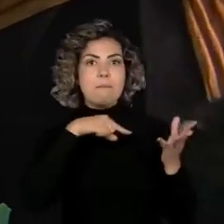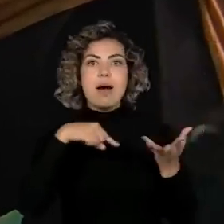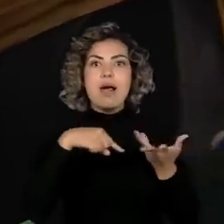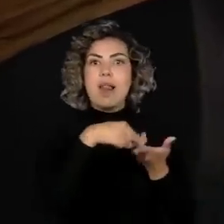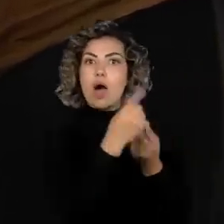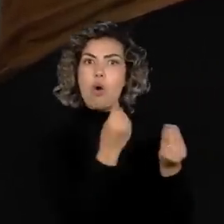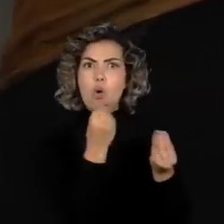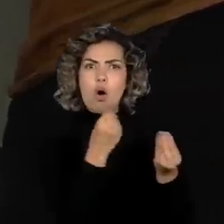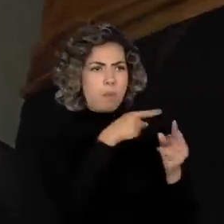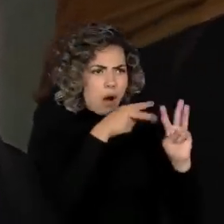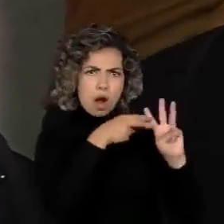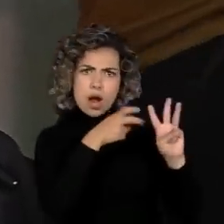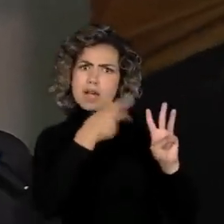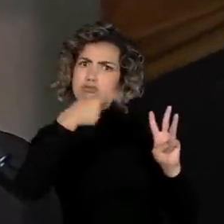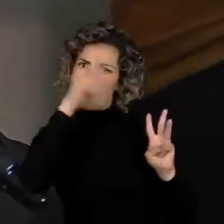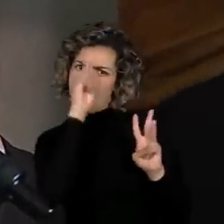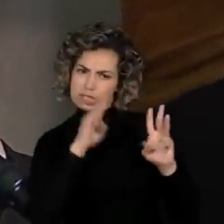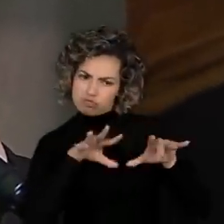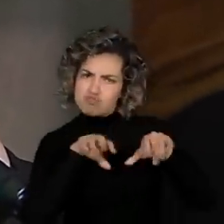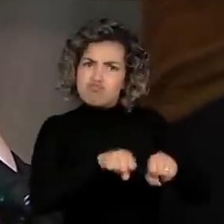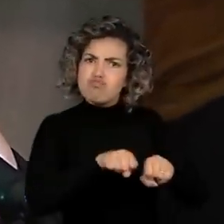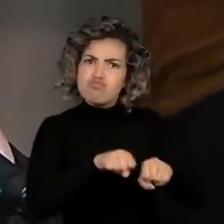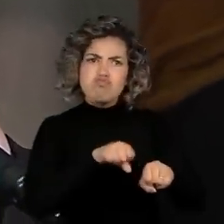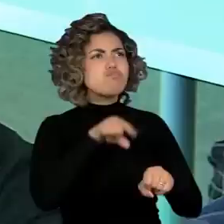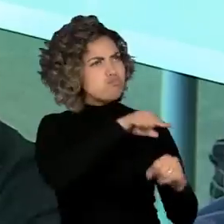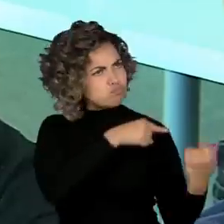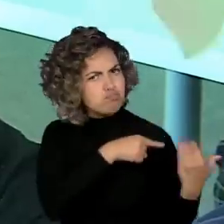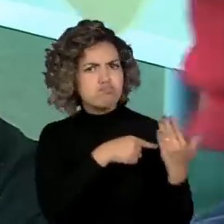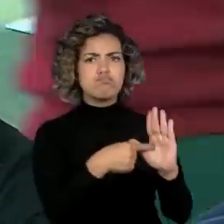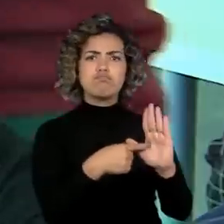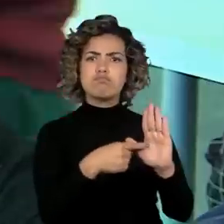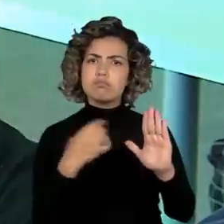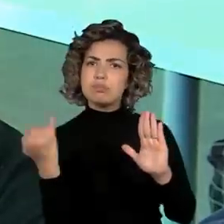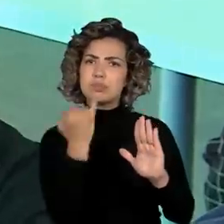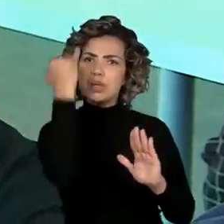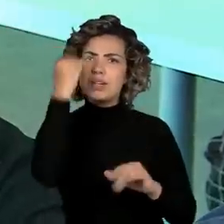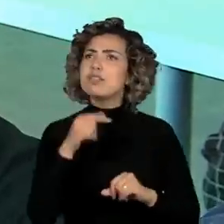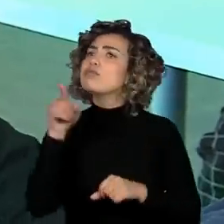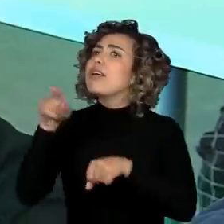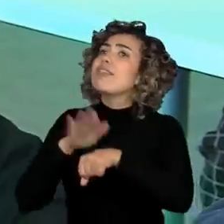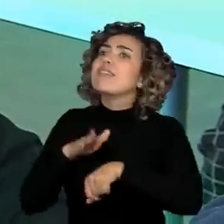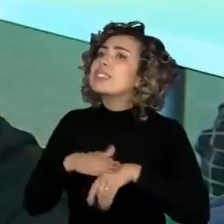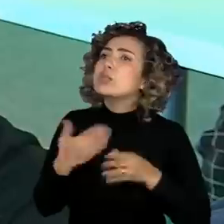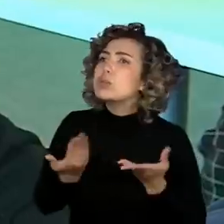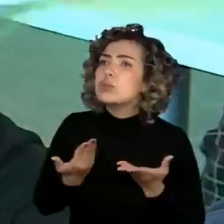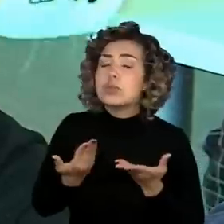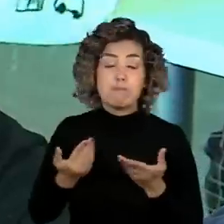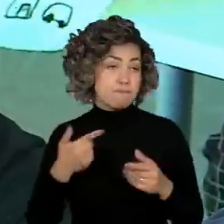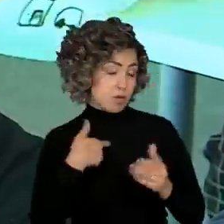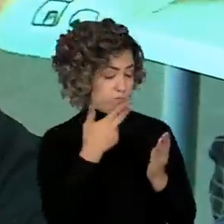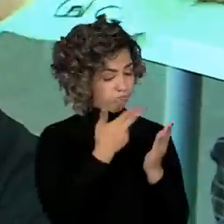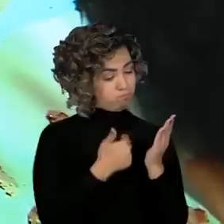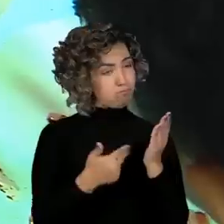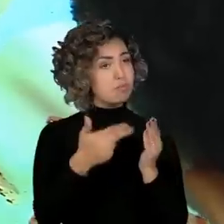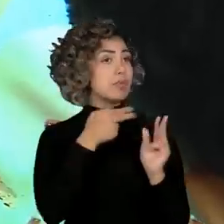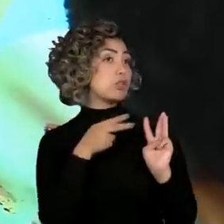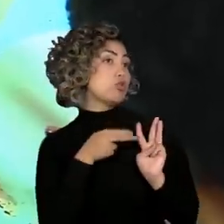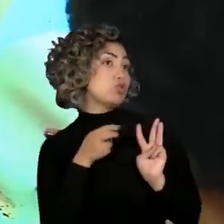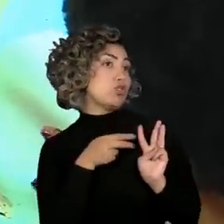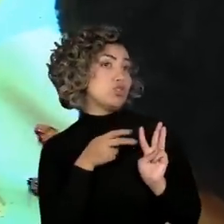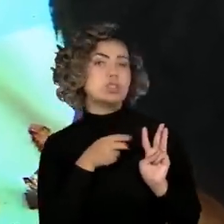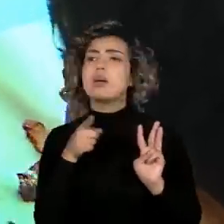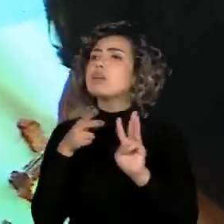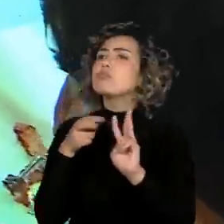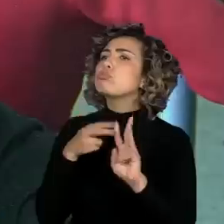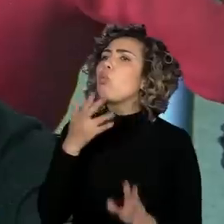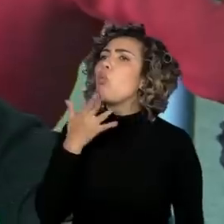originários, que precisa ser conhecida. Diz, o que você está fazendo aí no seu desenho? Usando diesel. Que cor que